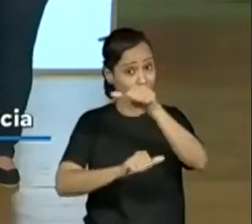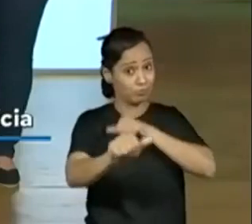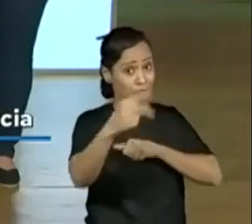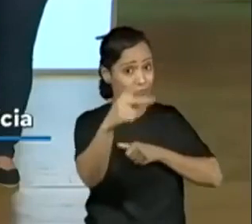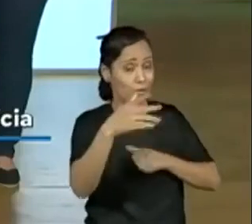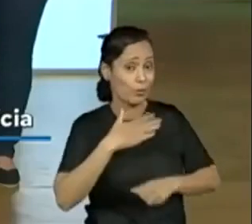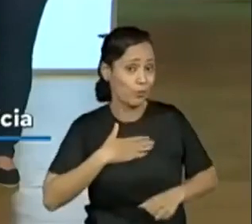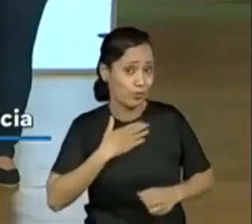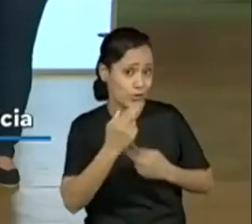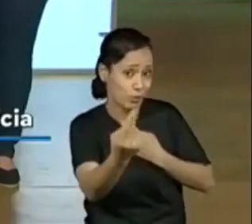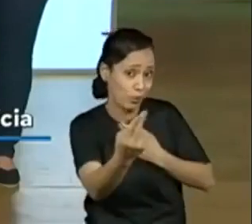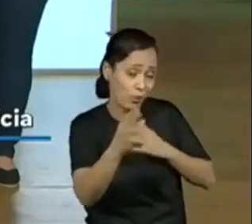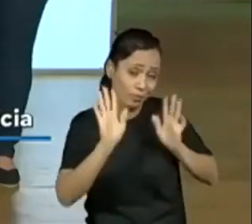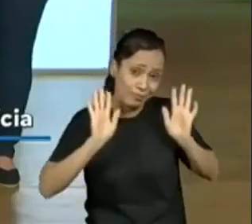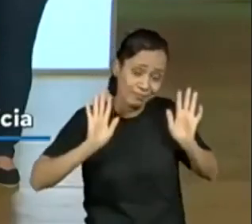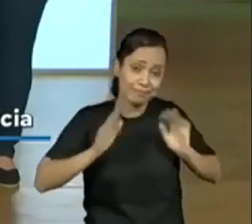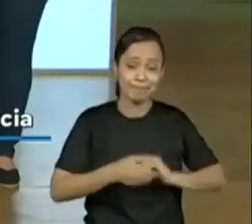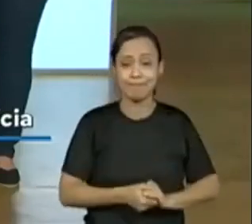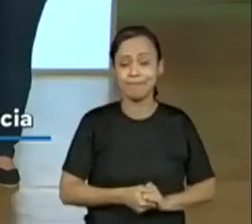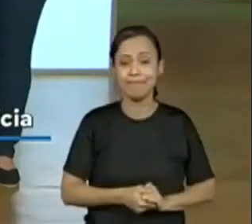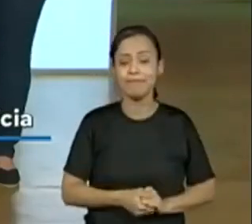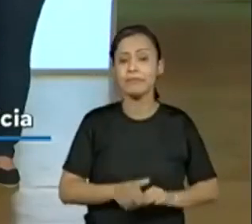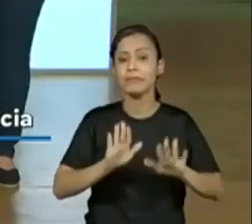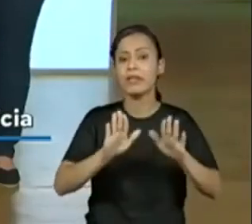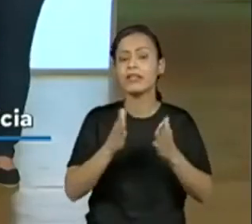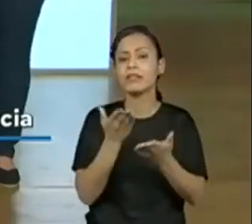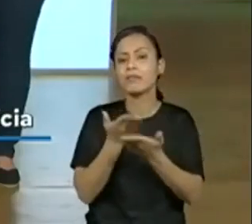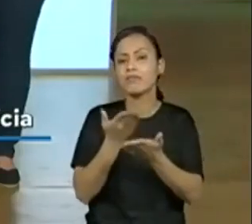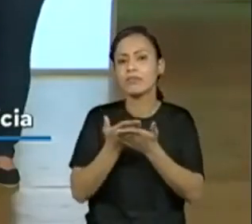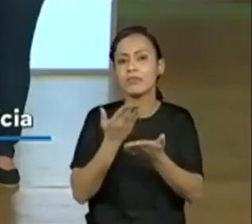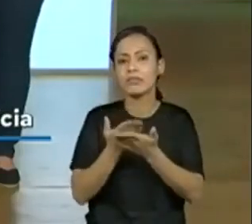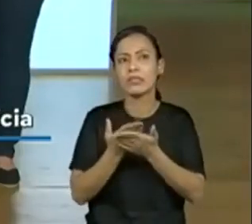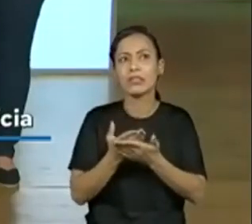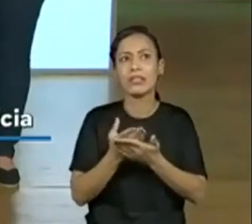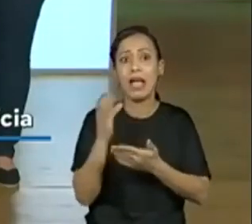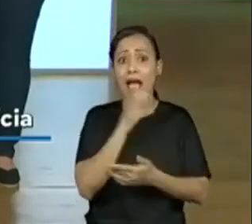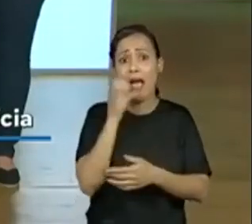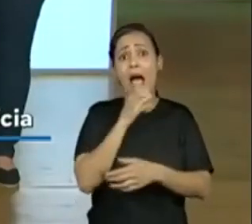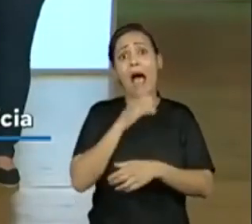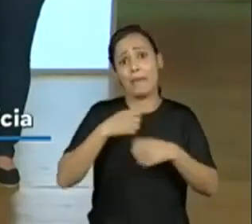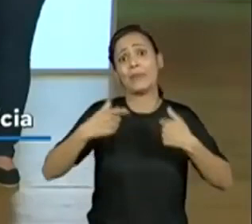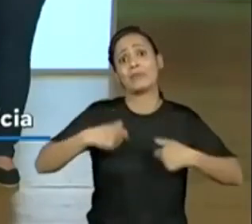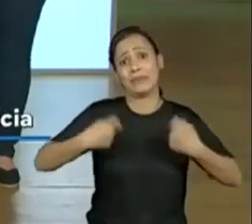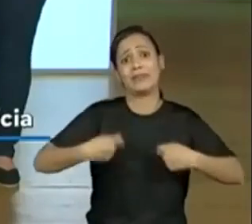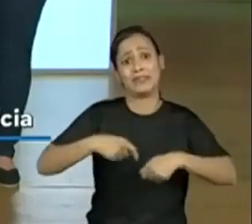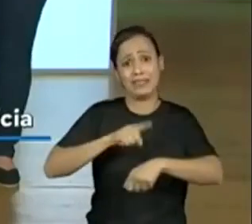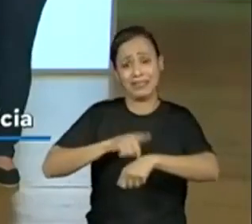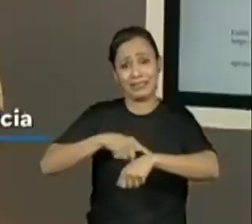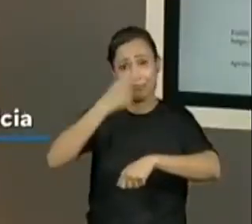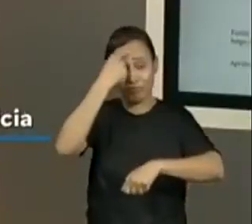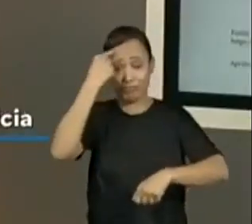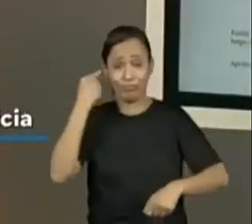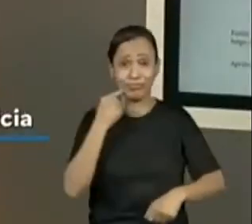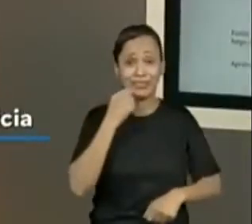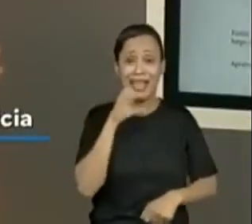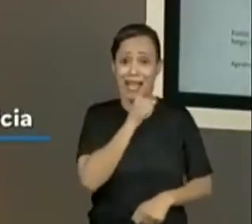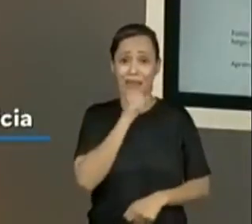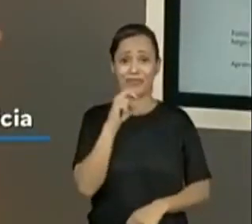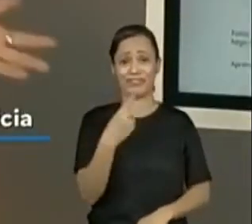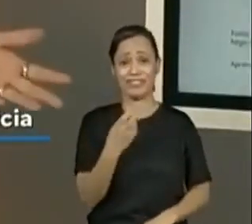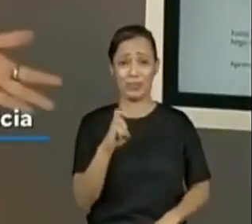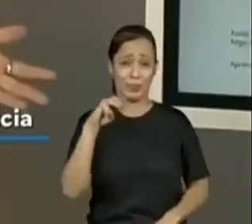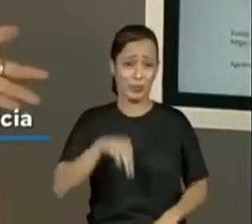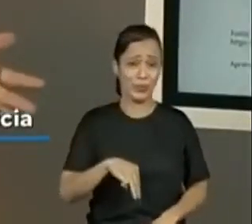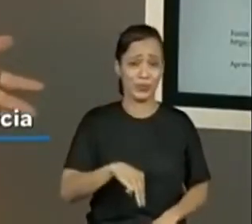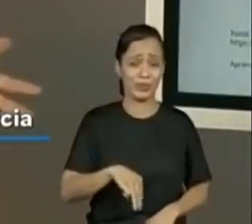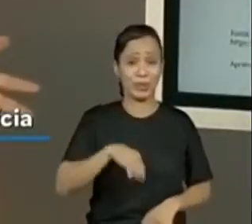ver se vocês estão acompanhando a leitura, né? O ritmo dessas aulas é um pouquinho mais rápido, devido a ter muitos textos, aulas de